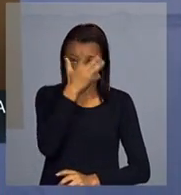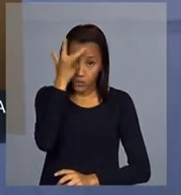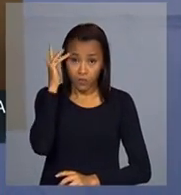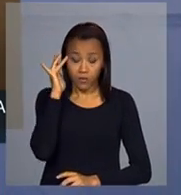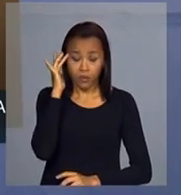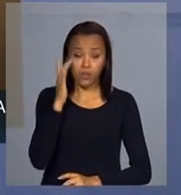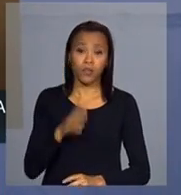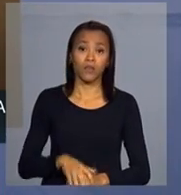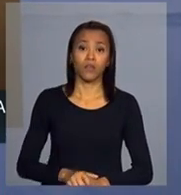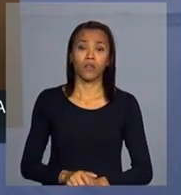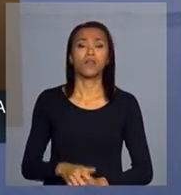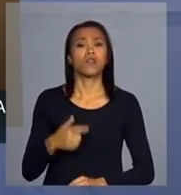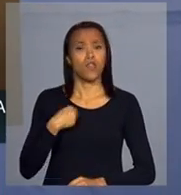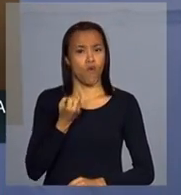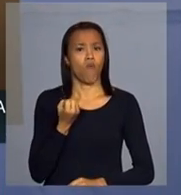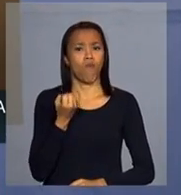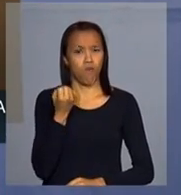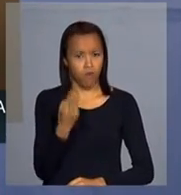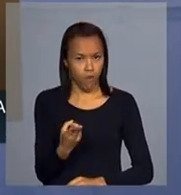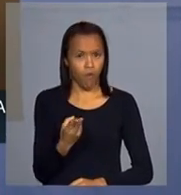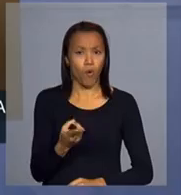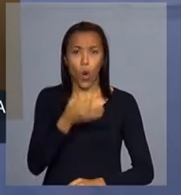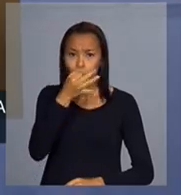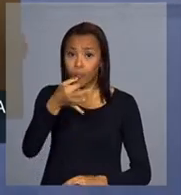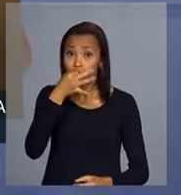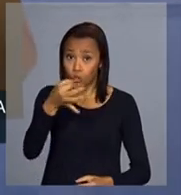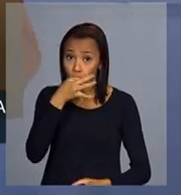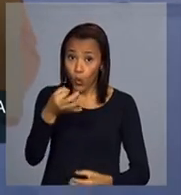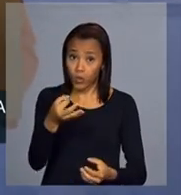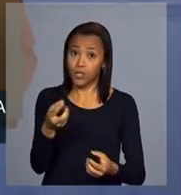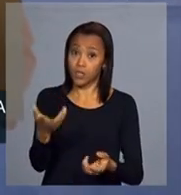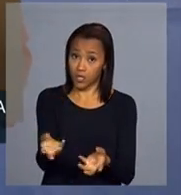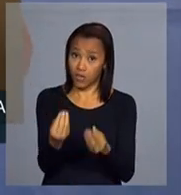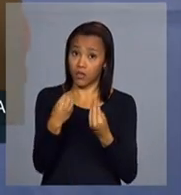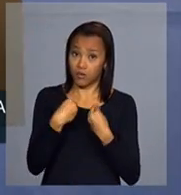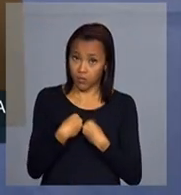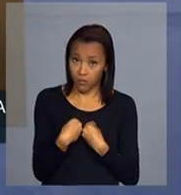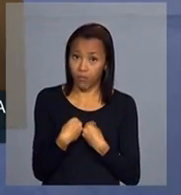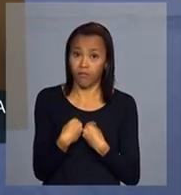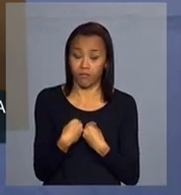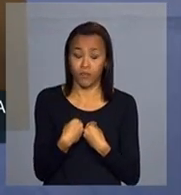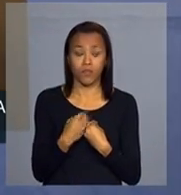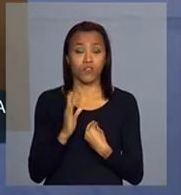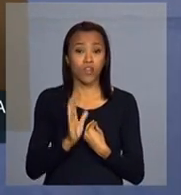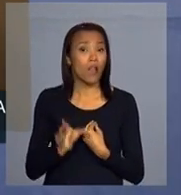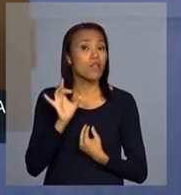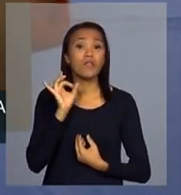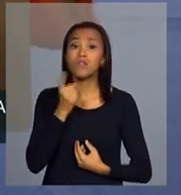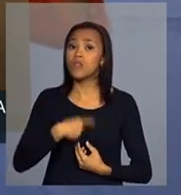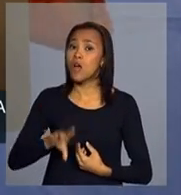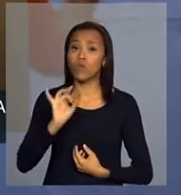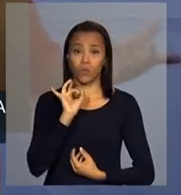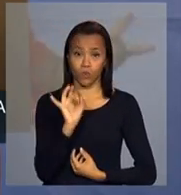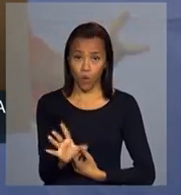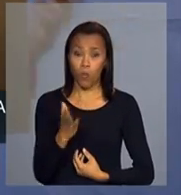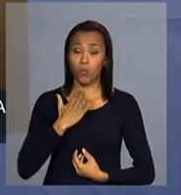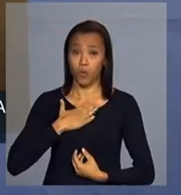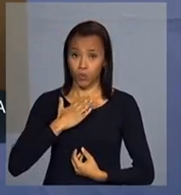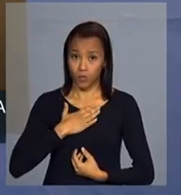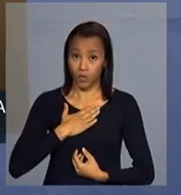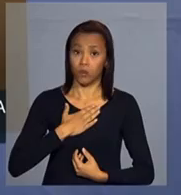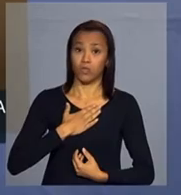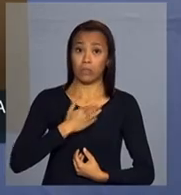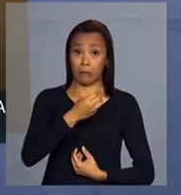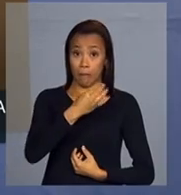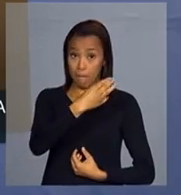eu vou encaminhar essa sugestão que eles me fizeram, não só para os meus ministros, mas